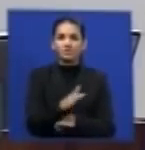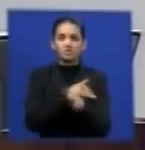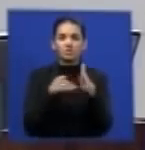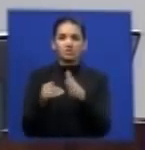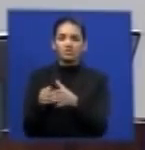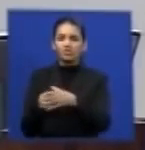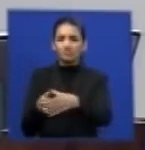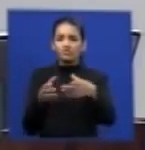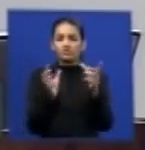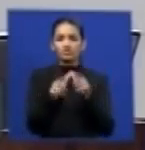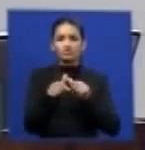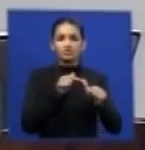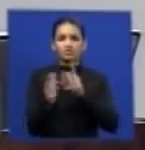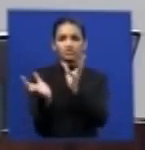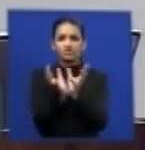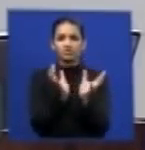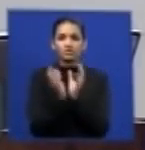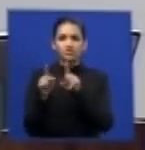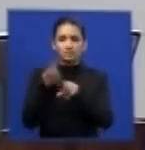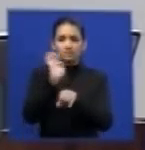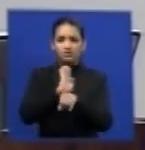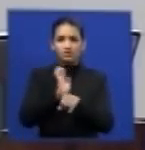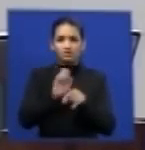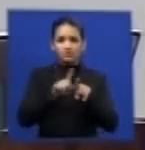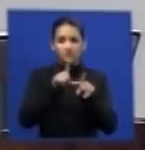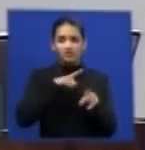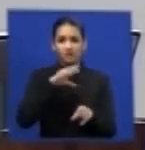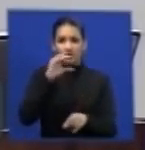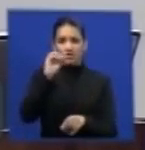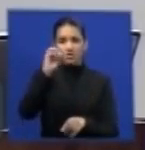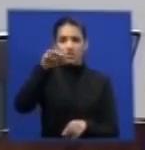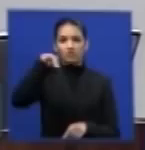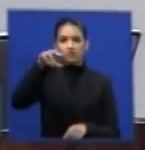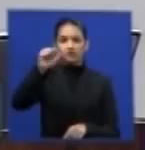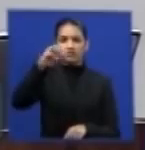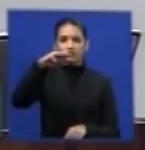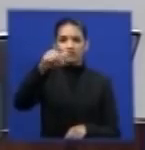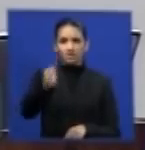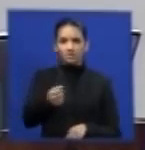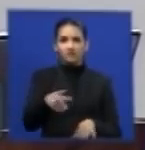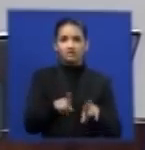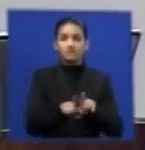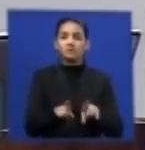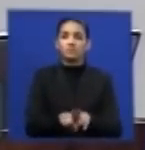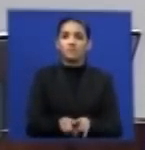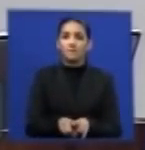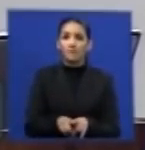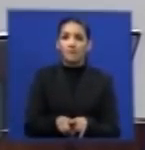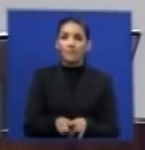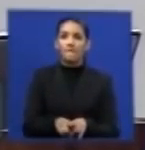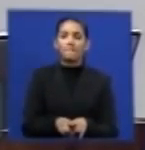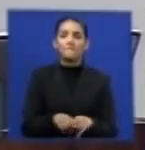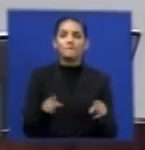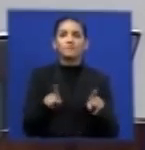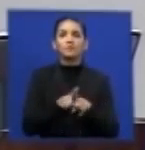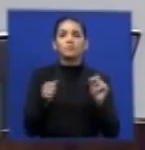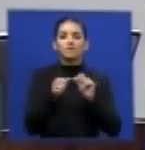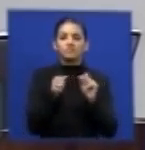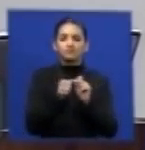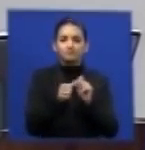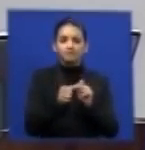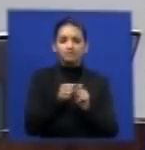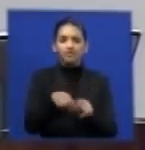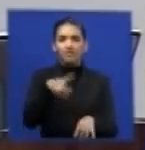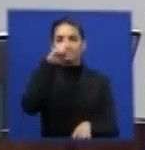do meio ambiente estão representados no Conama e foi justamente o Conama que produziu uma regra com